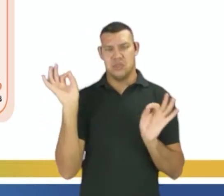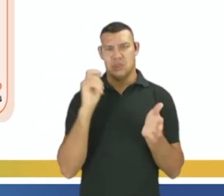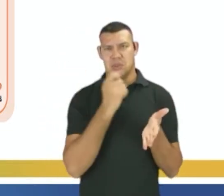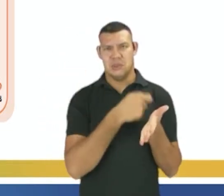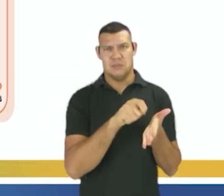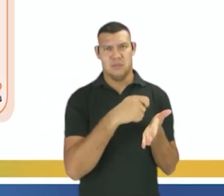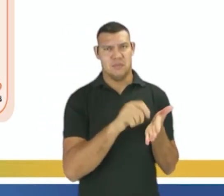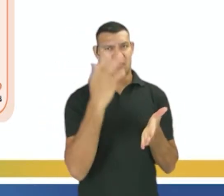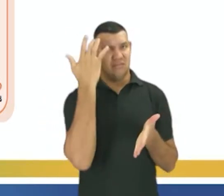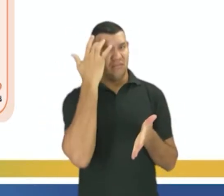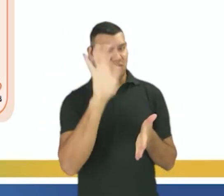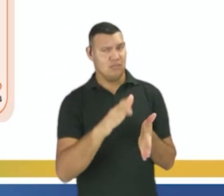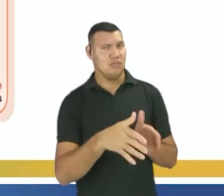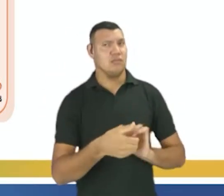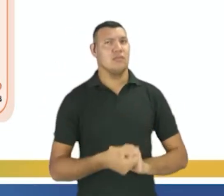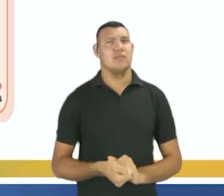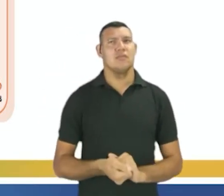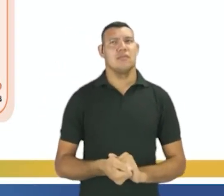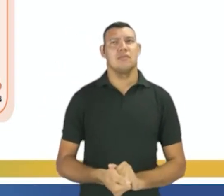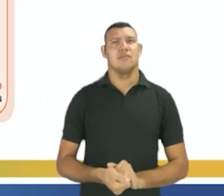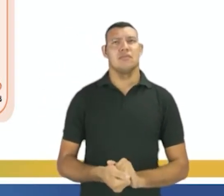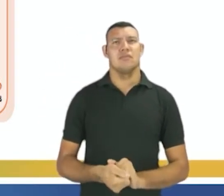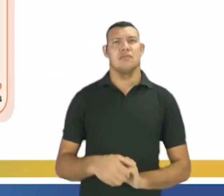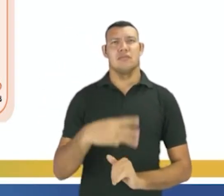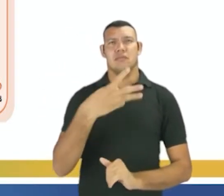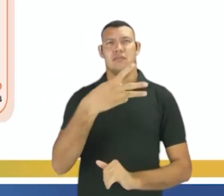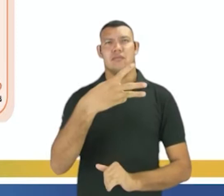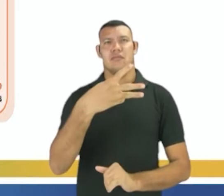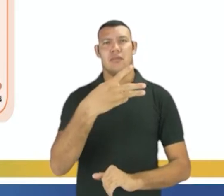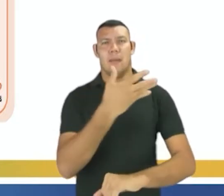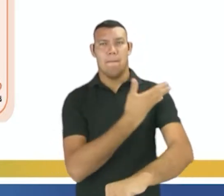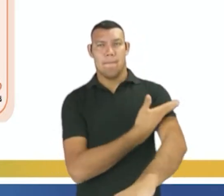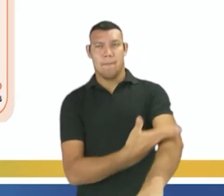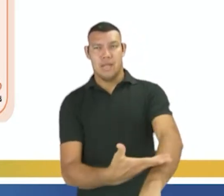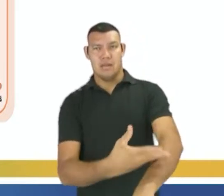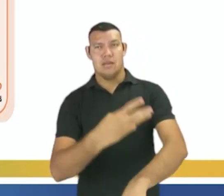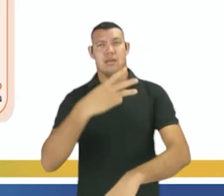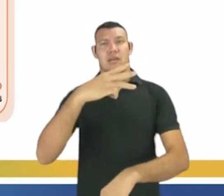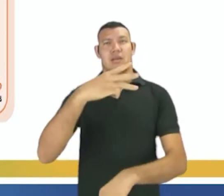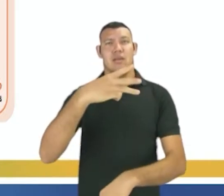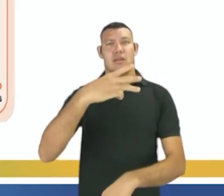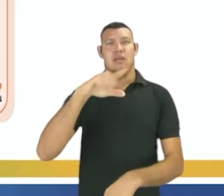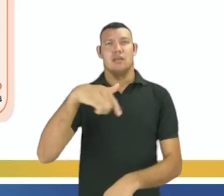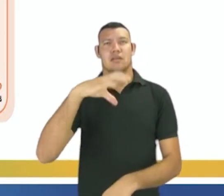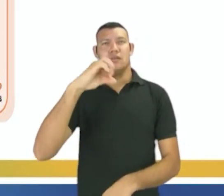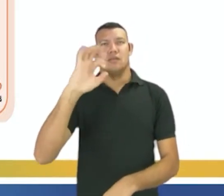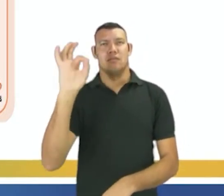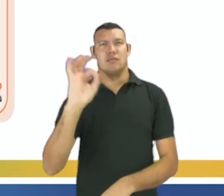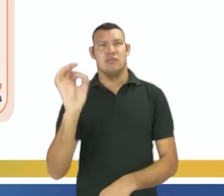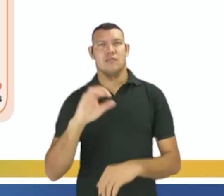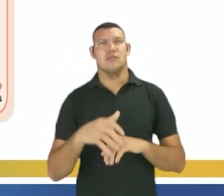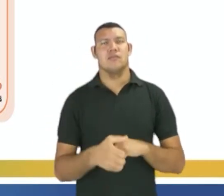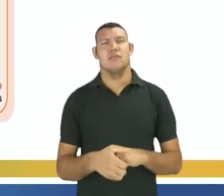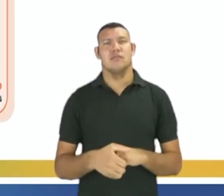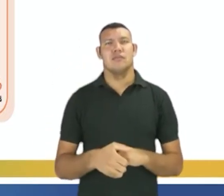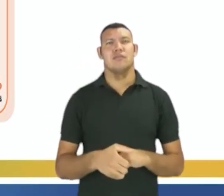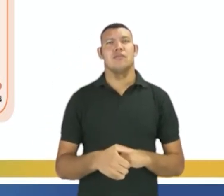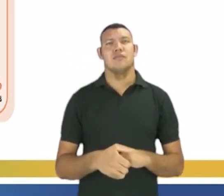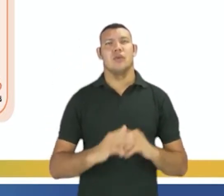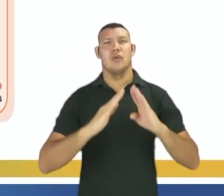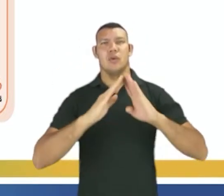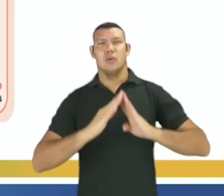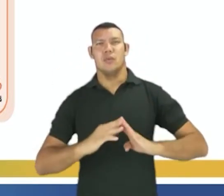ocupava em um total de 3,9. A sua maioria morava na área rural,